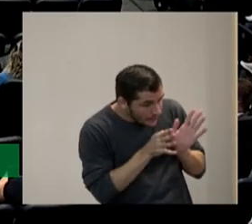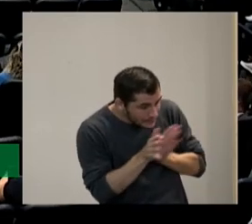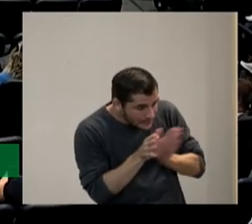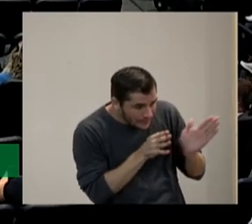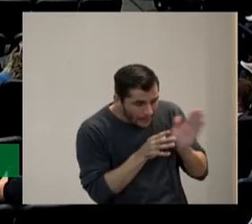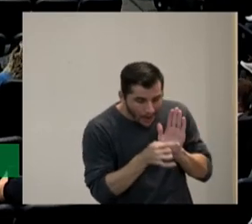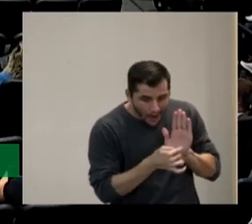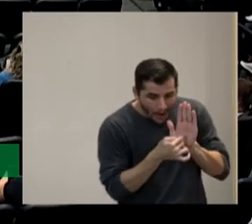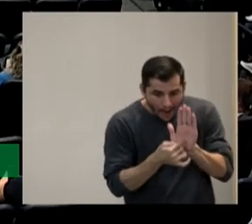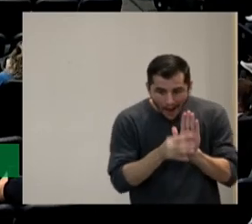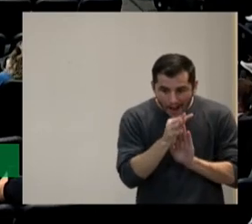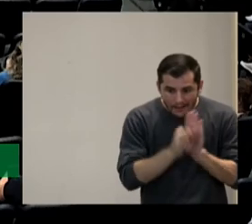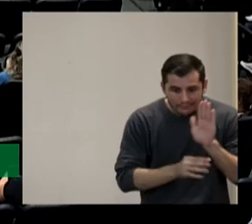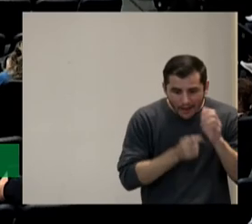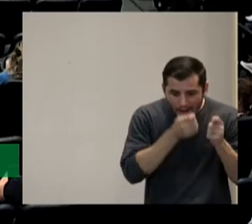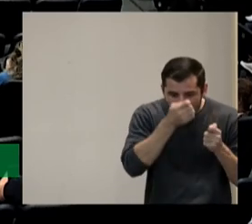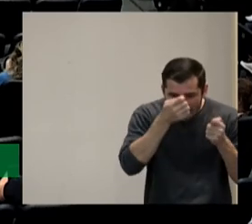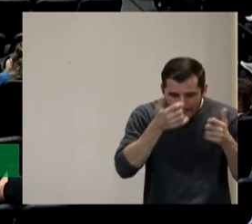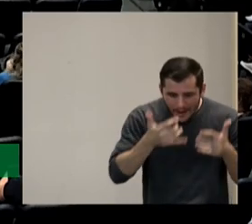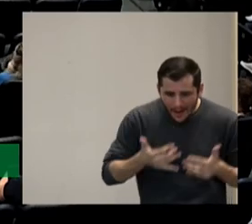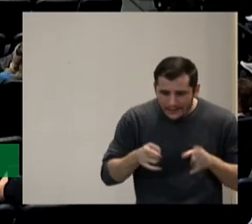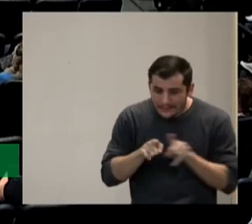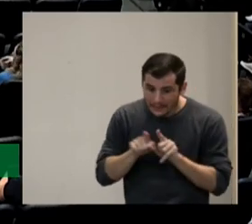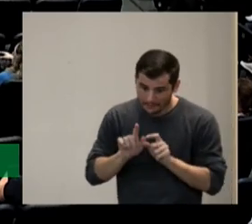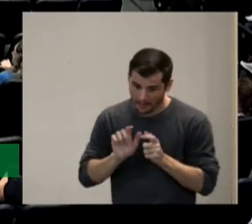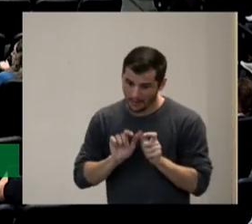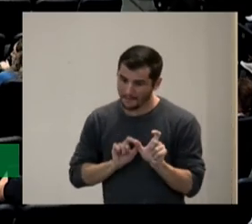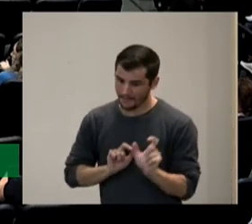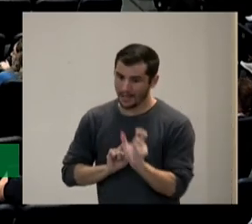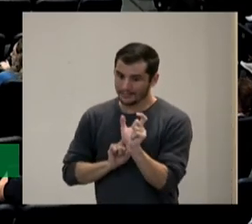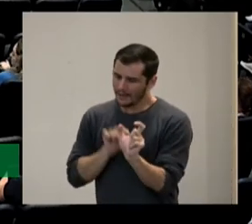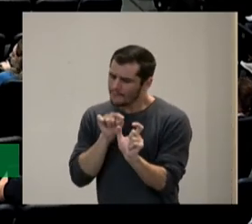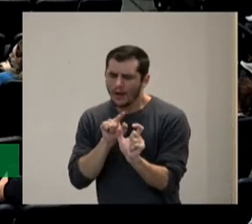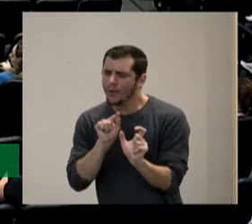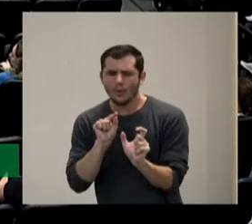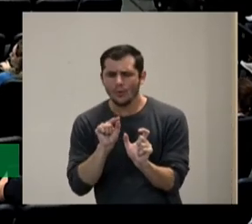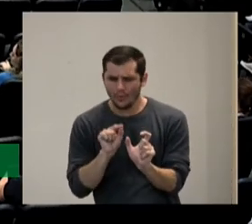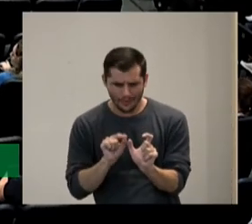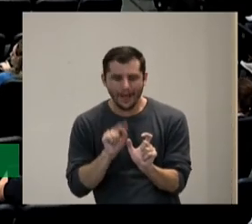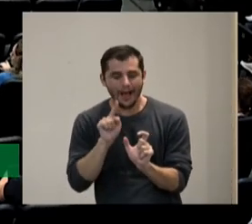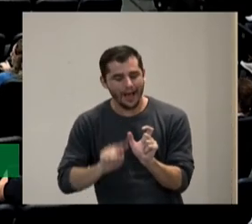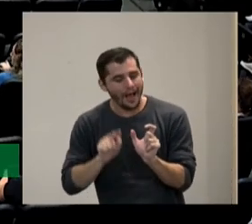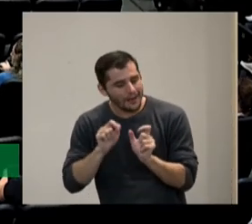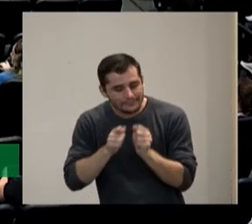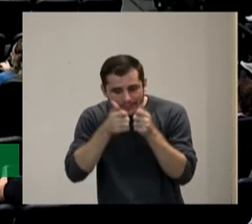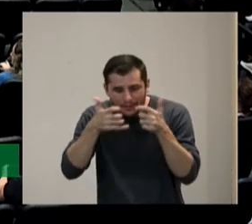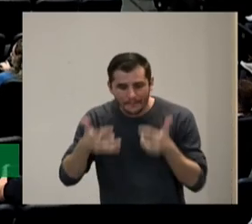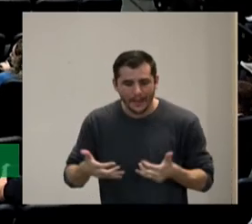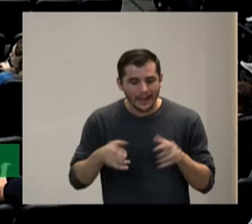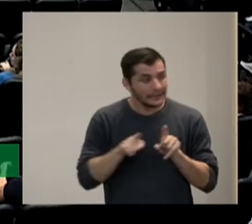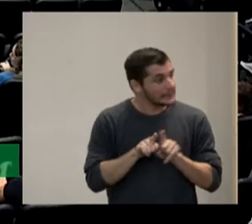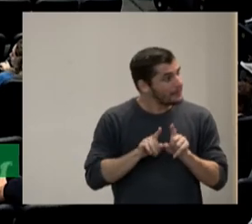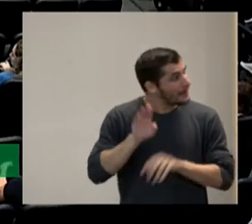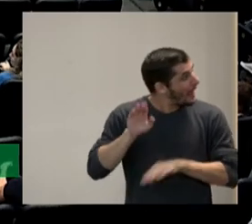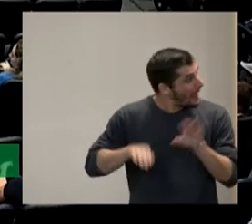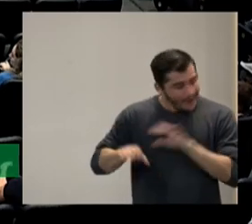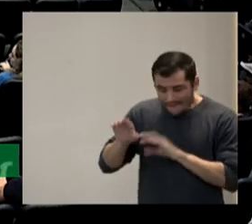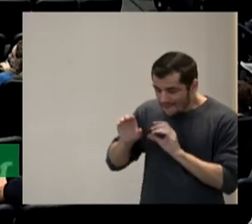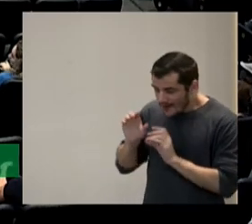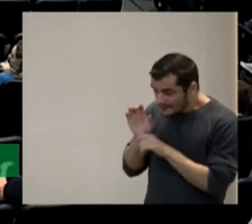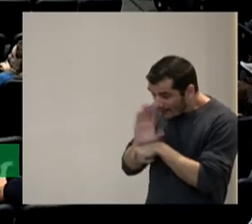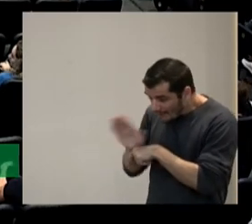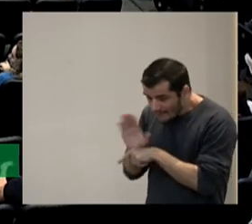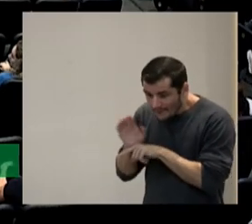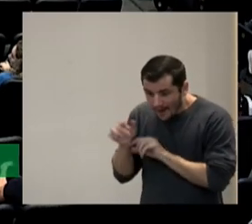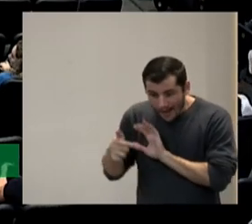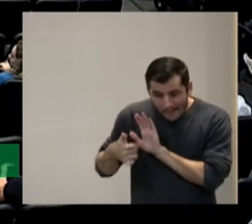logicamente a explicação de vocabulário para que entendessem a proyeção em vídeo ou microscopio de uma divisão celular